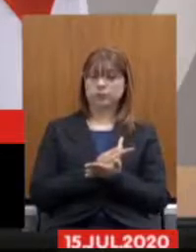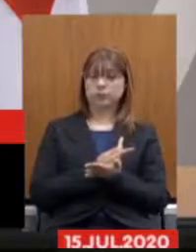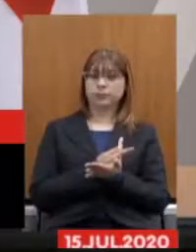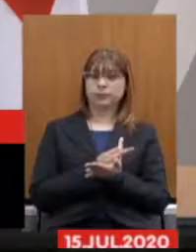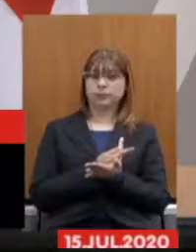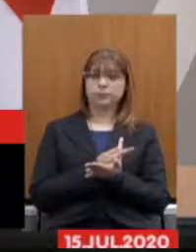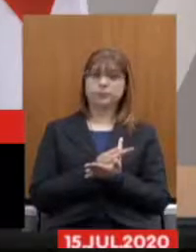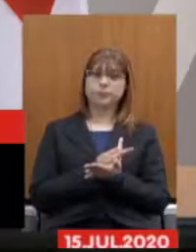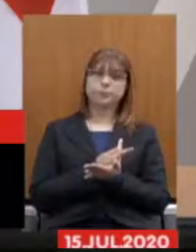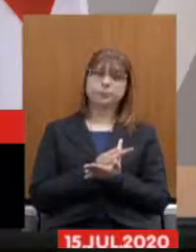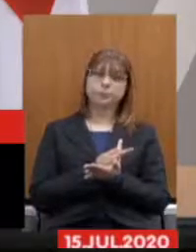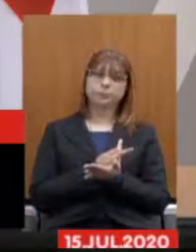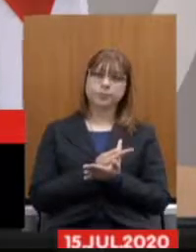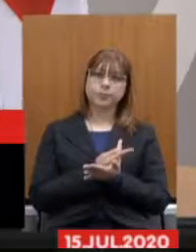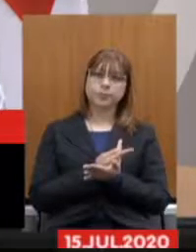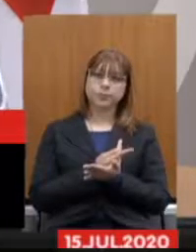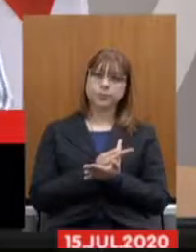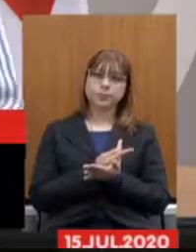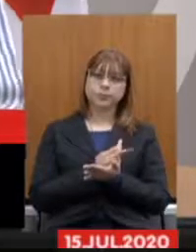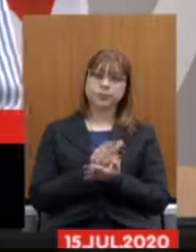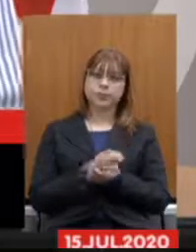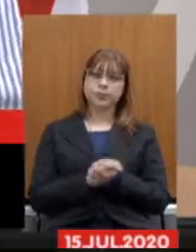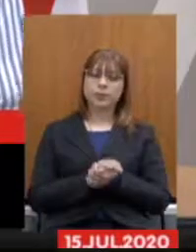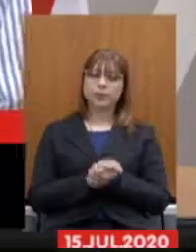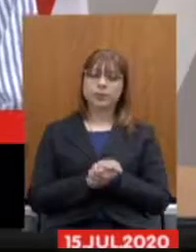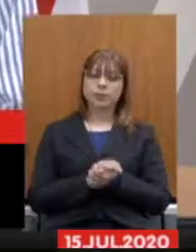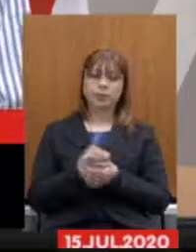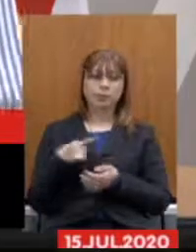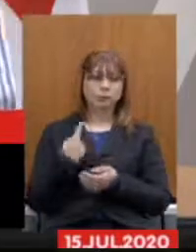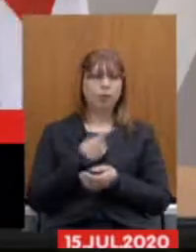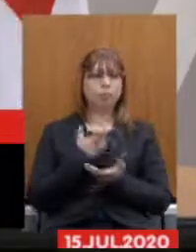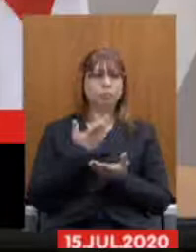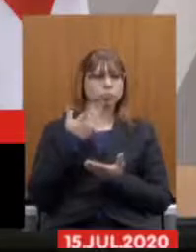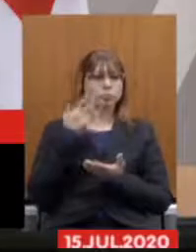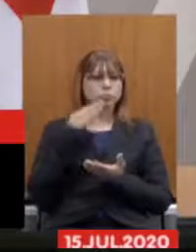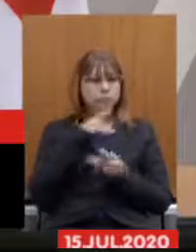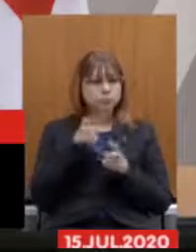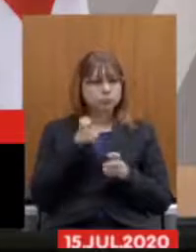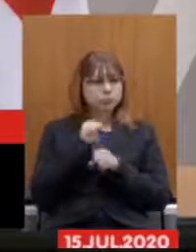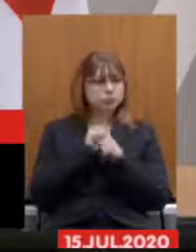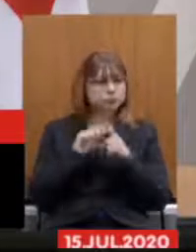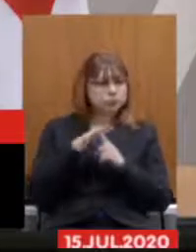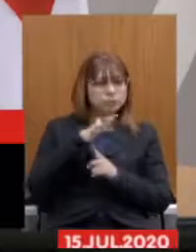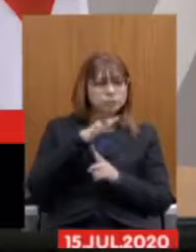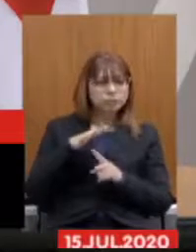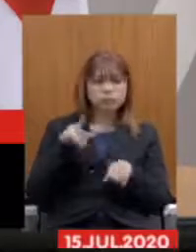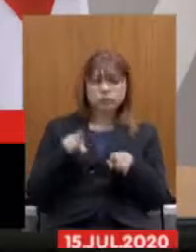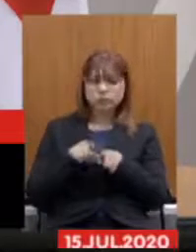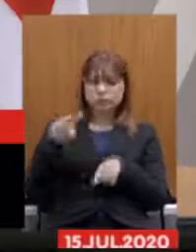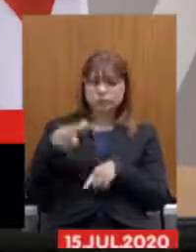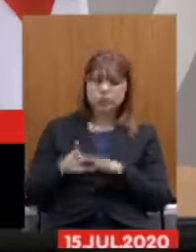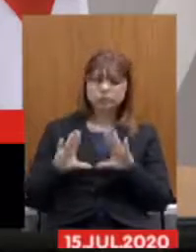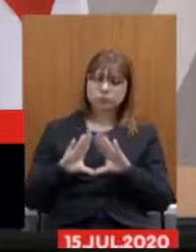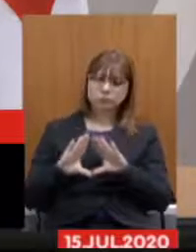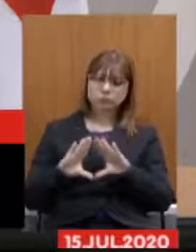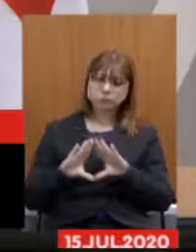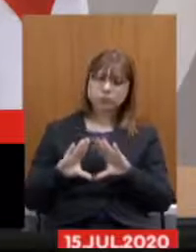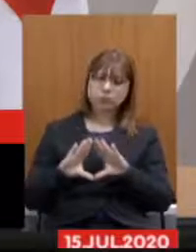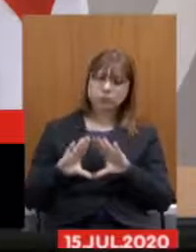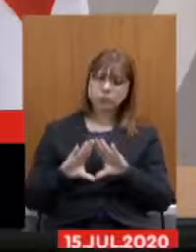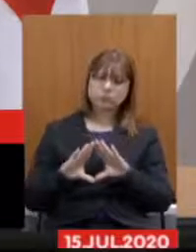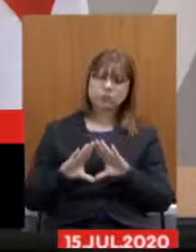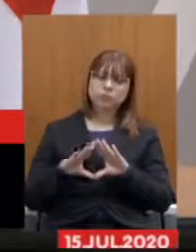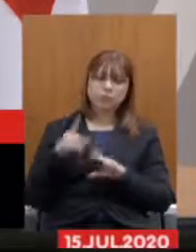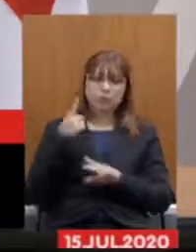nós temos ouvido tanto da sociedade e temos ouvido dessa casa a importância que tem o